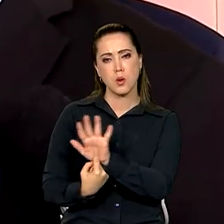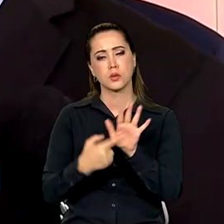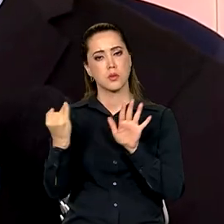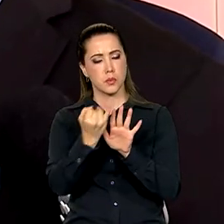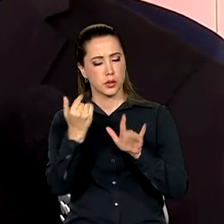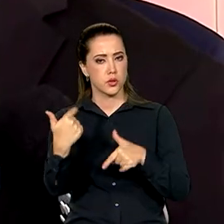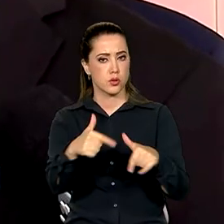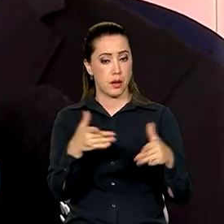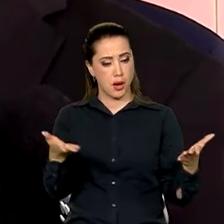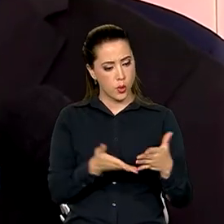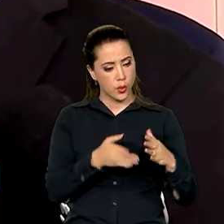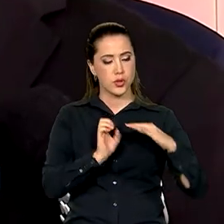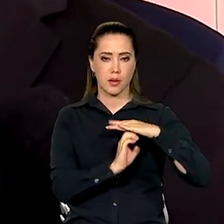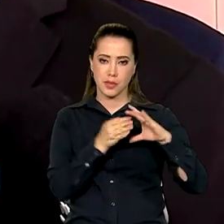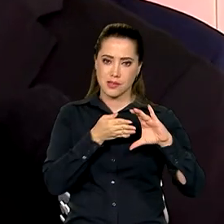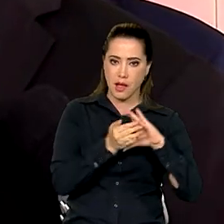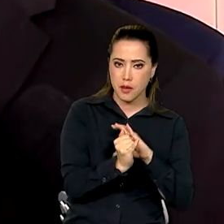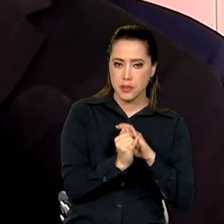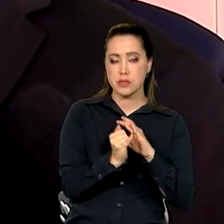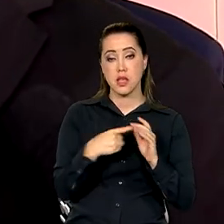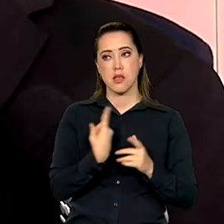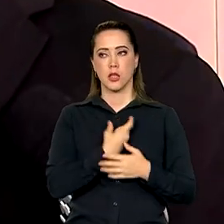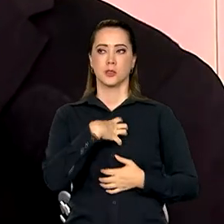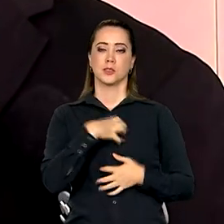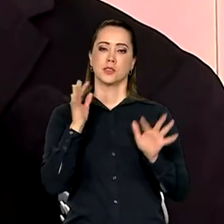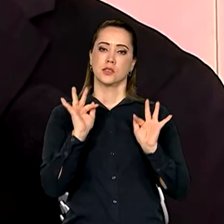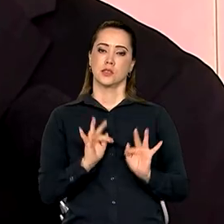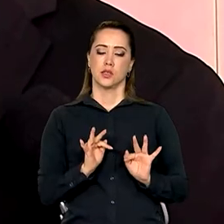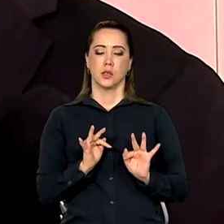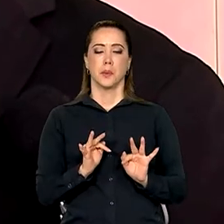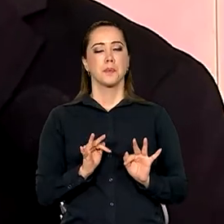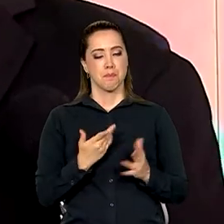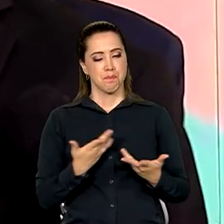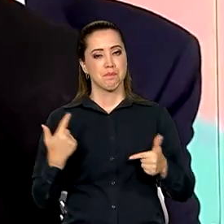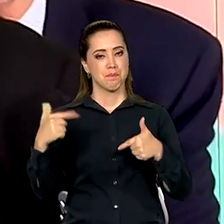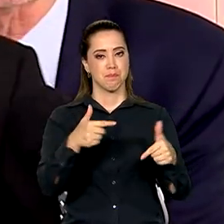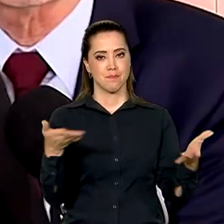importante e a gente está muito feliz, muito satisfeito com a realização dessa atividade hoje.